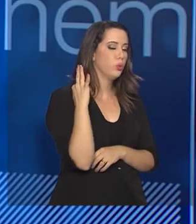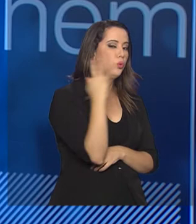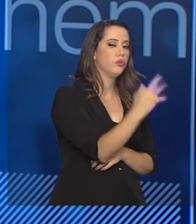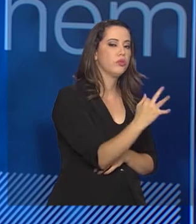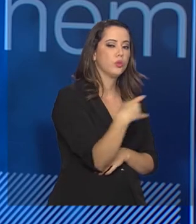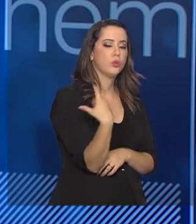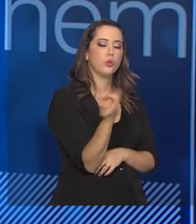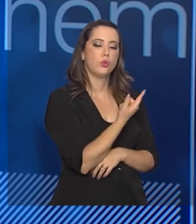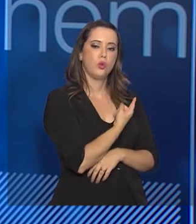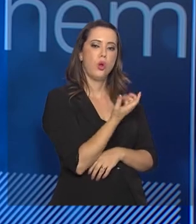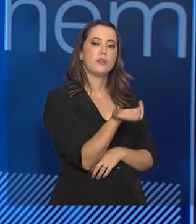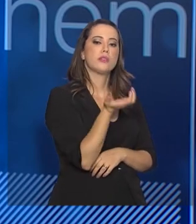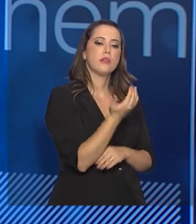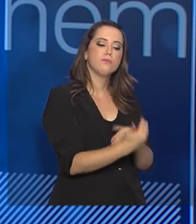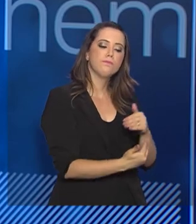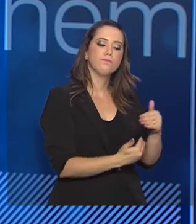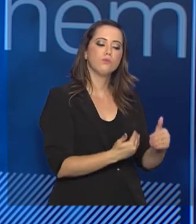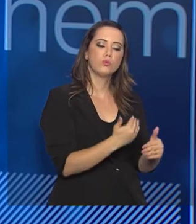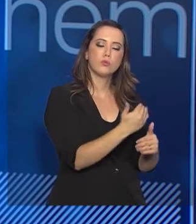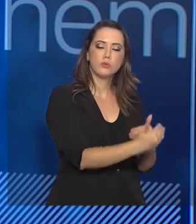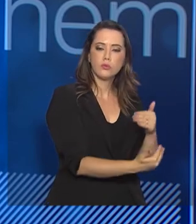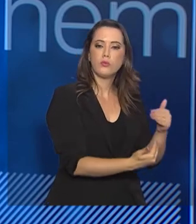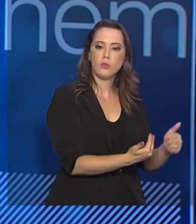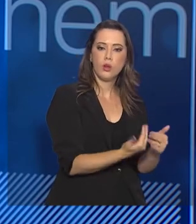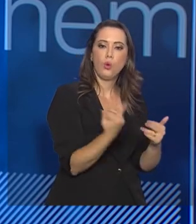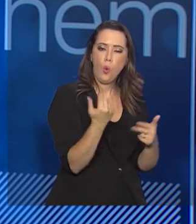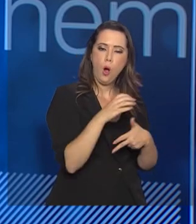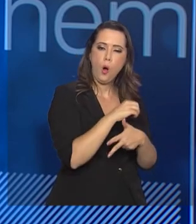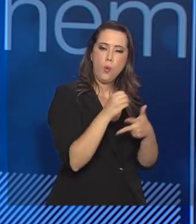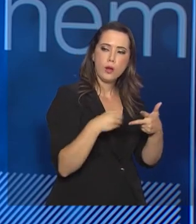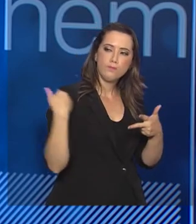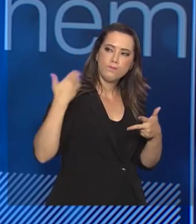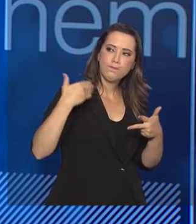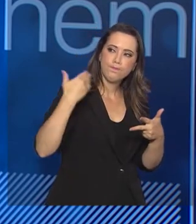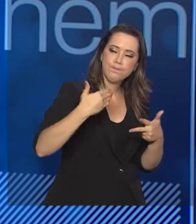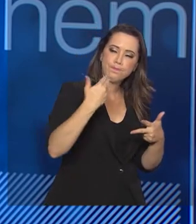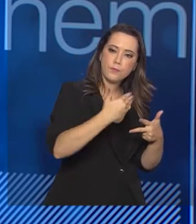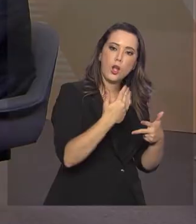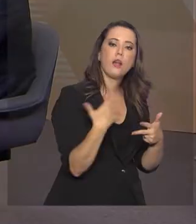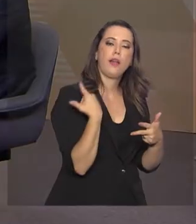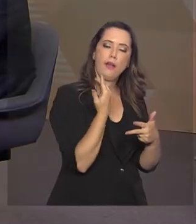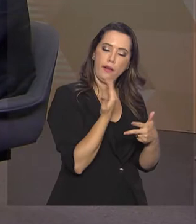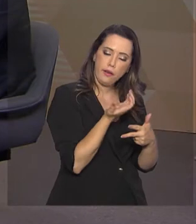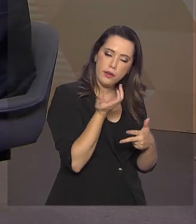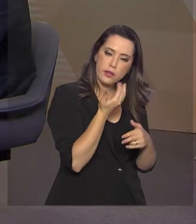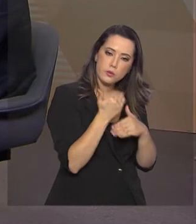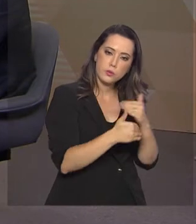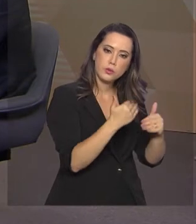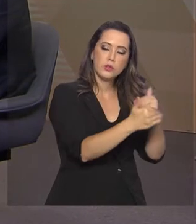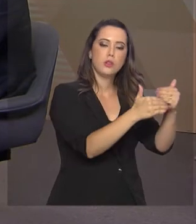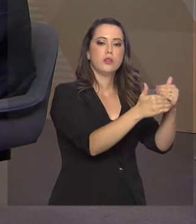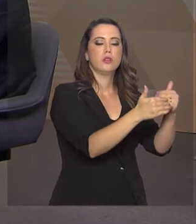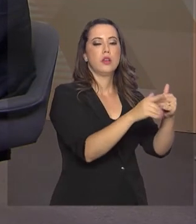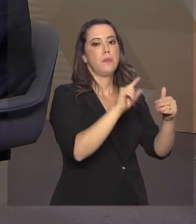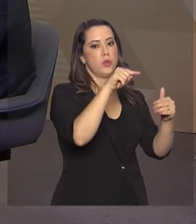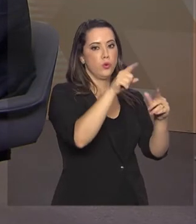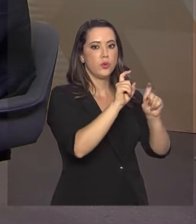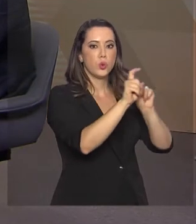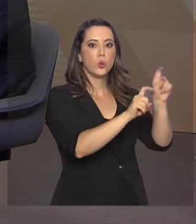gente quer avançar. Assim como o Enem avançou muito nos últimos anos, a gente quer continuar. E partindo, então, para o Enem digital.